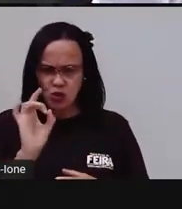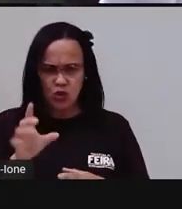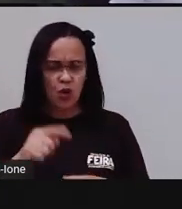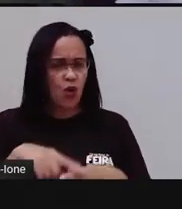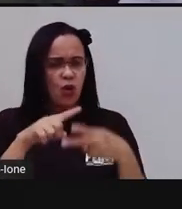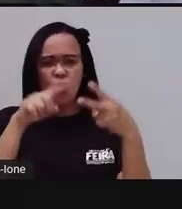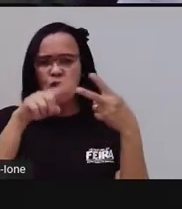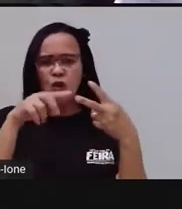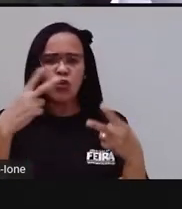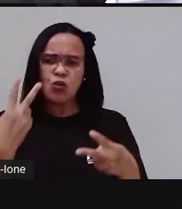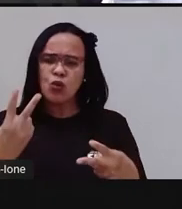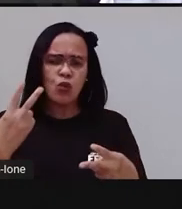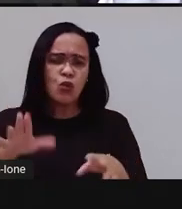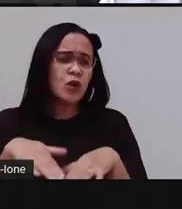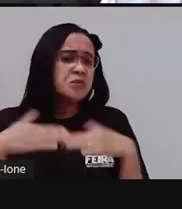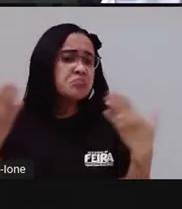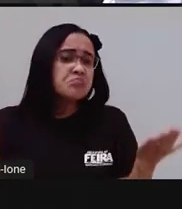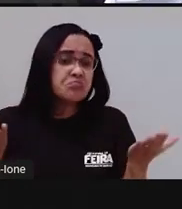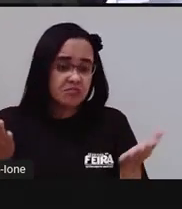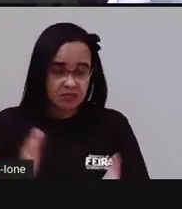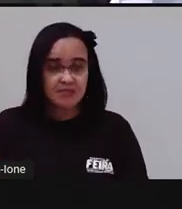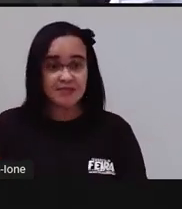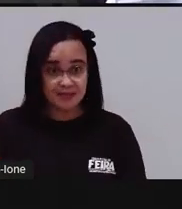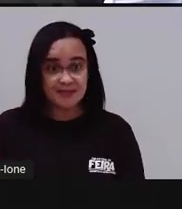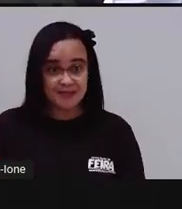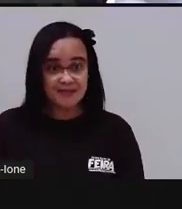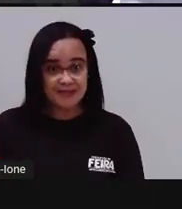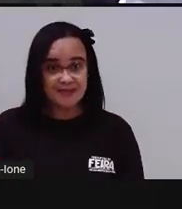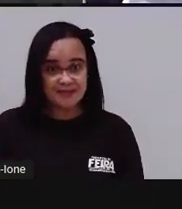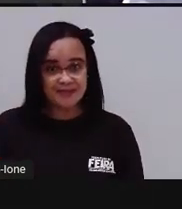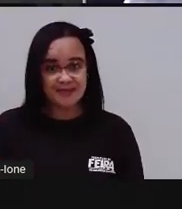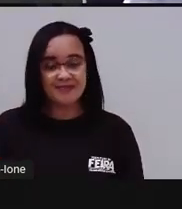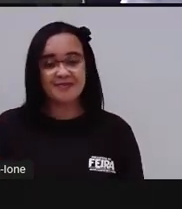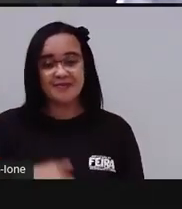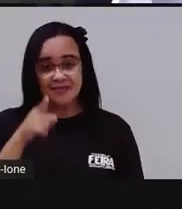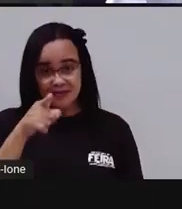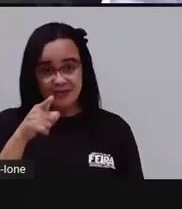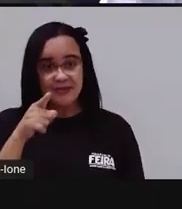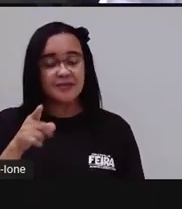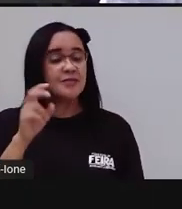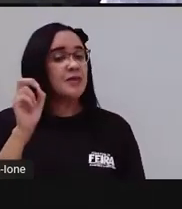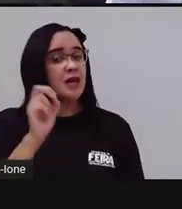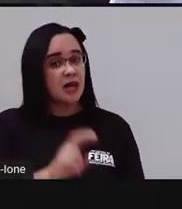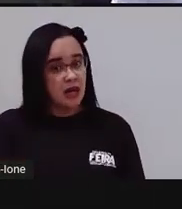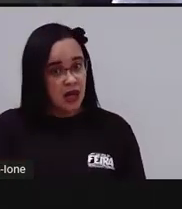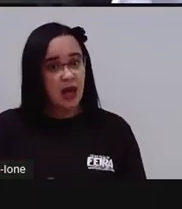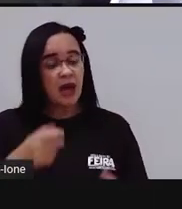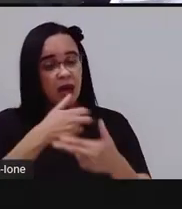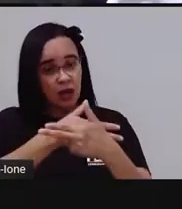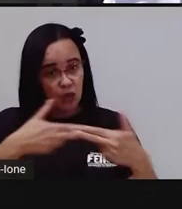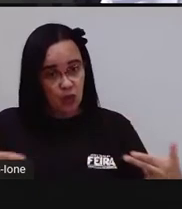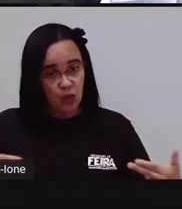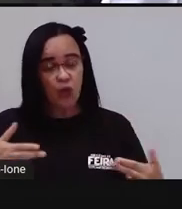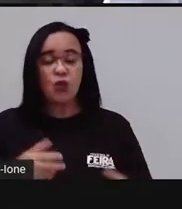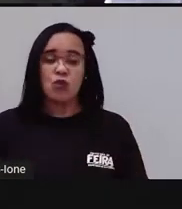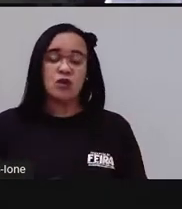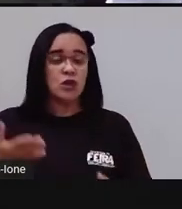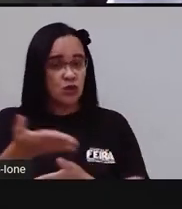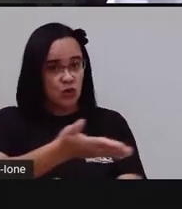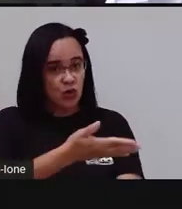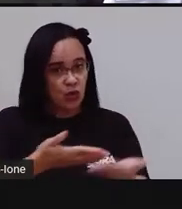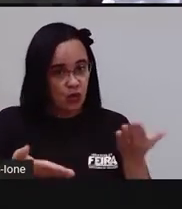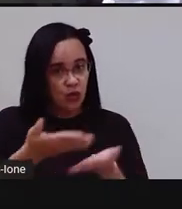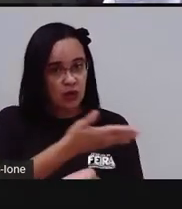duas vezes, tá certo? Esse é um dos objetos que a gente pode compartilhar, né? Um produto de higiene que a gente